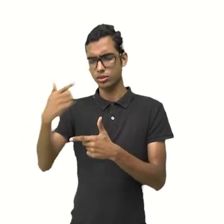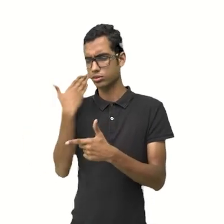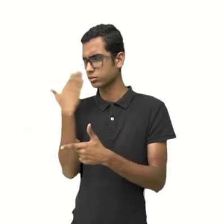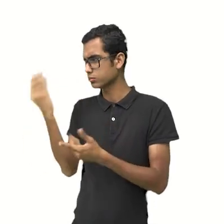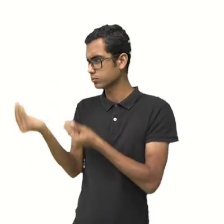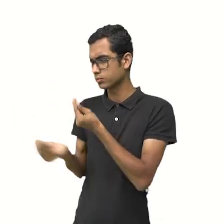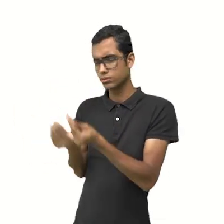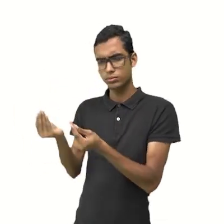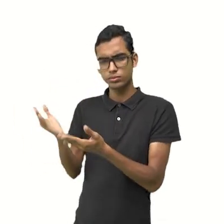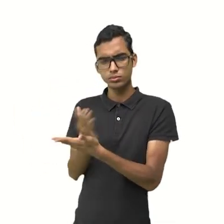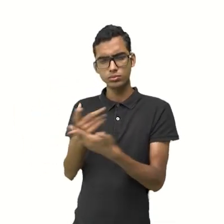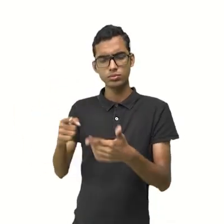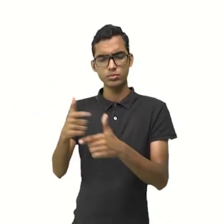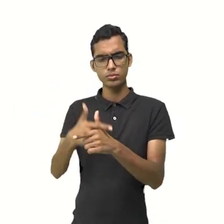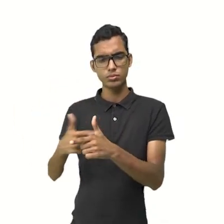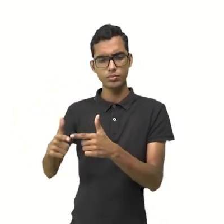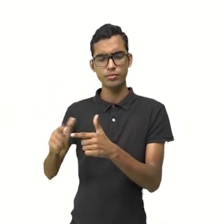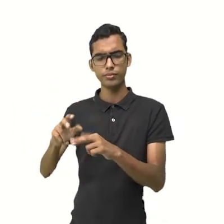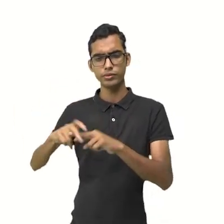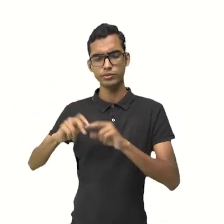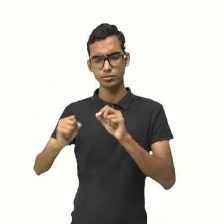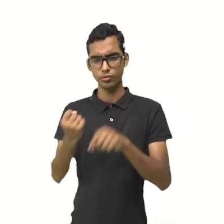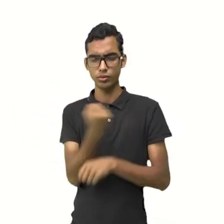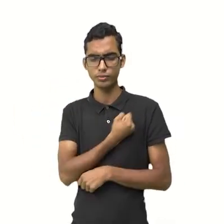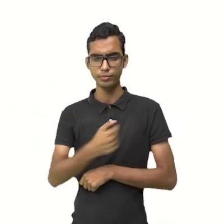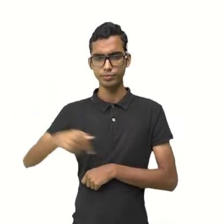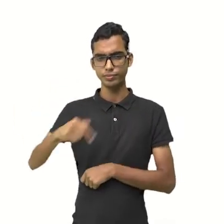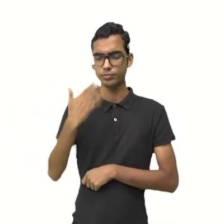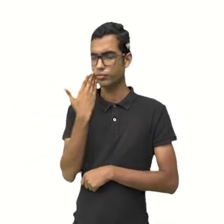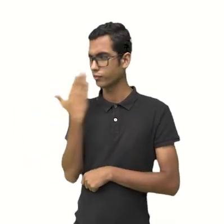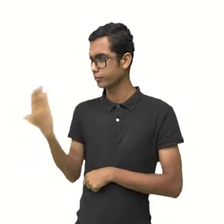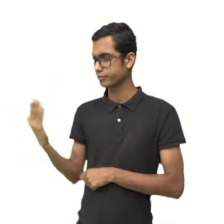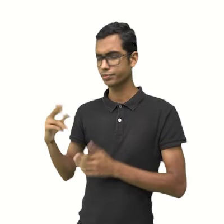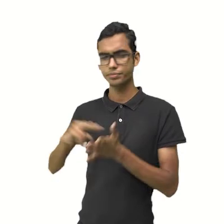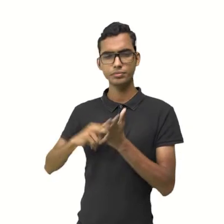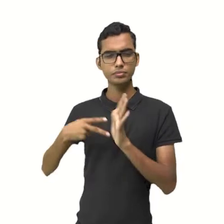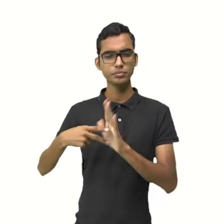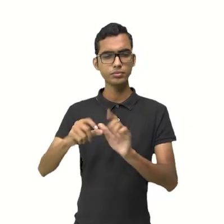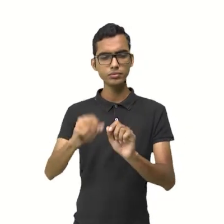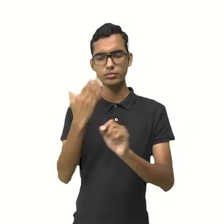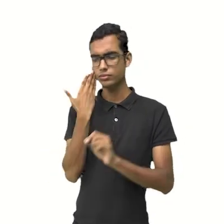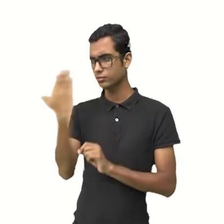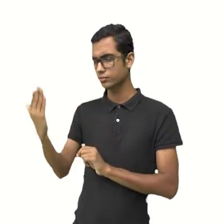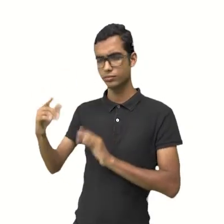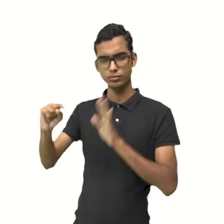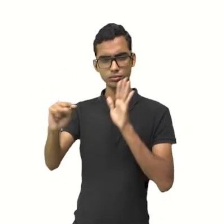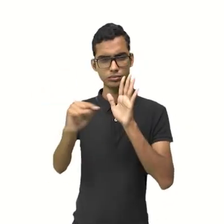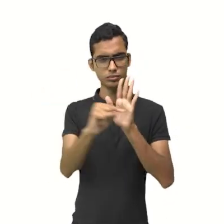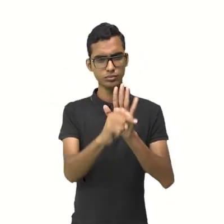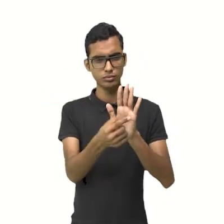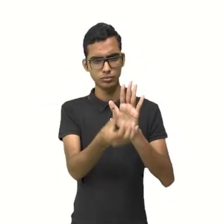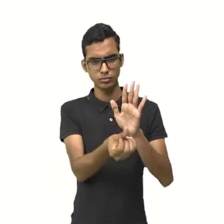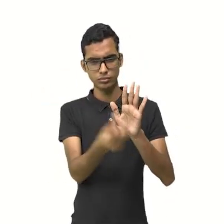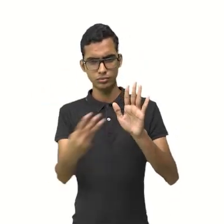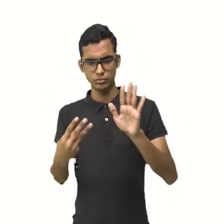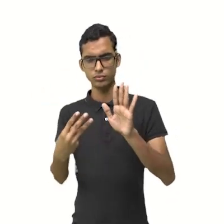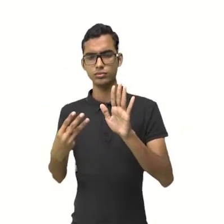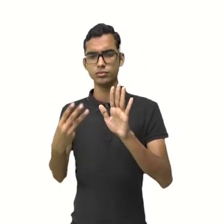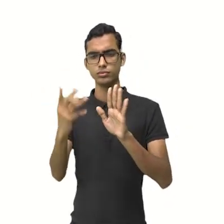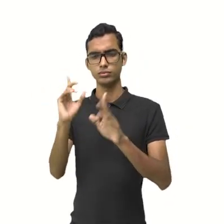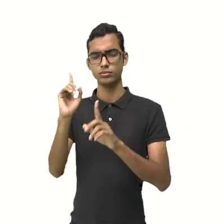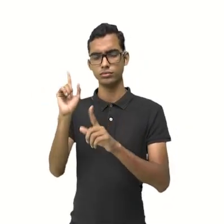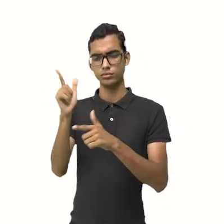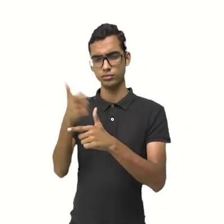parte é algo dividido por 7. Ou seja, aqui vai ficar, então, menos 63